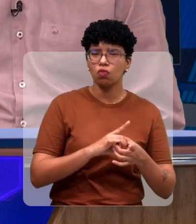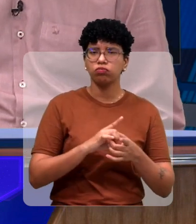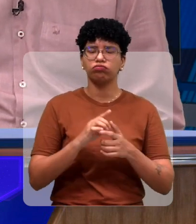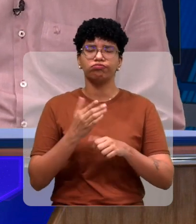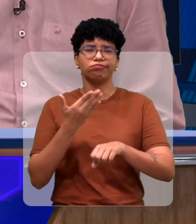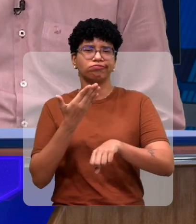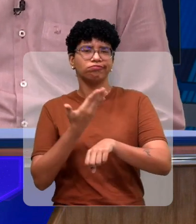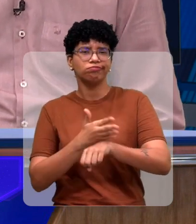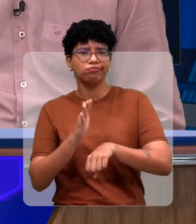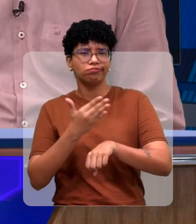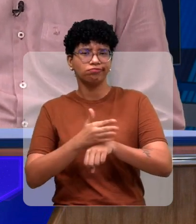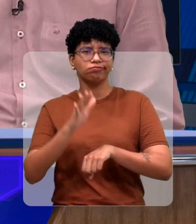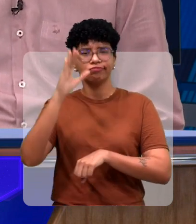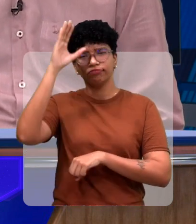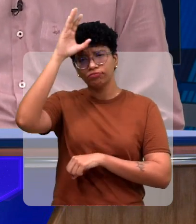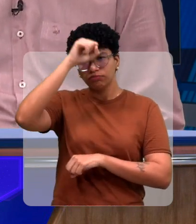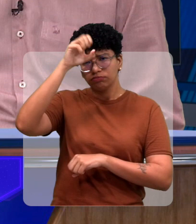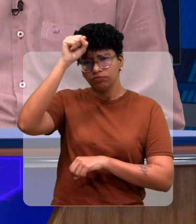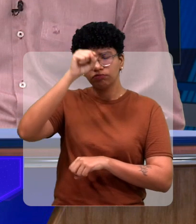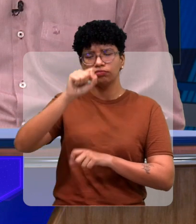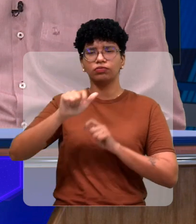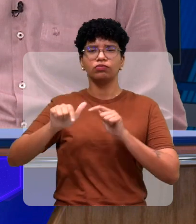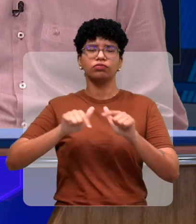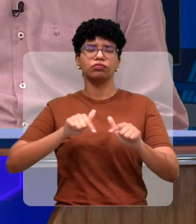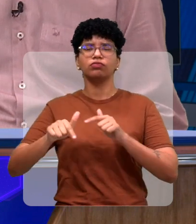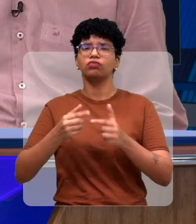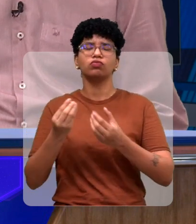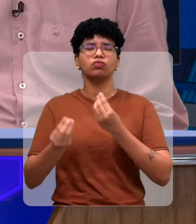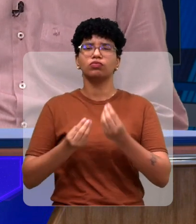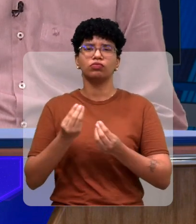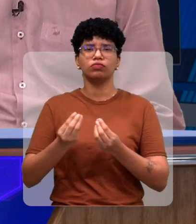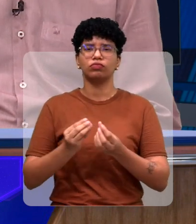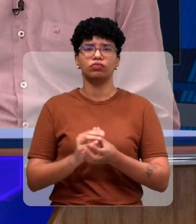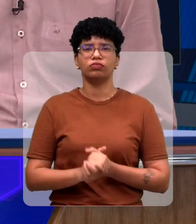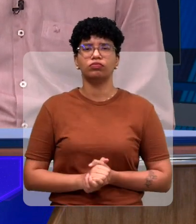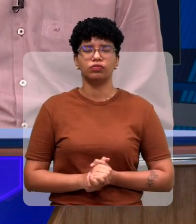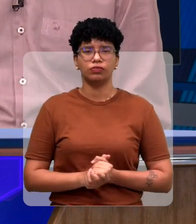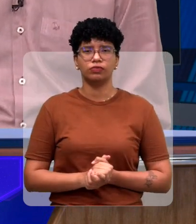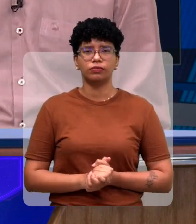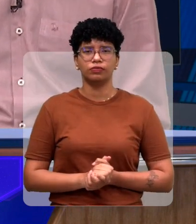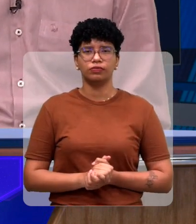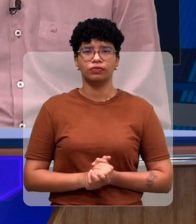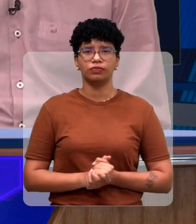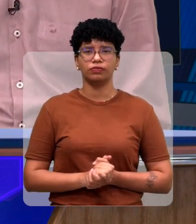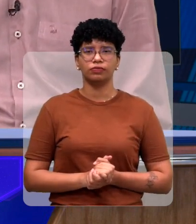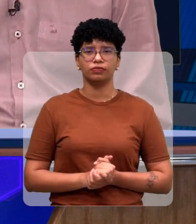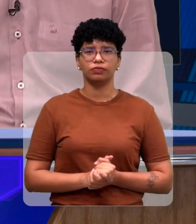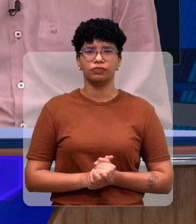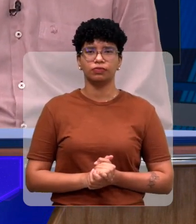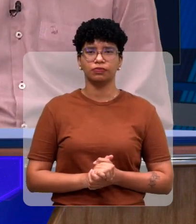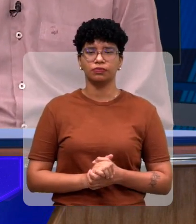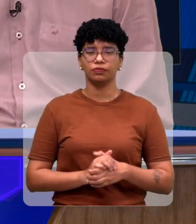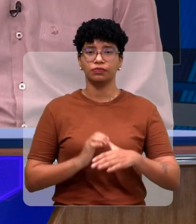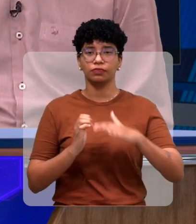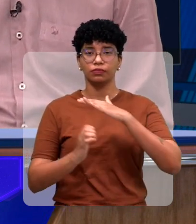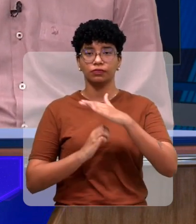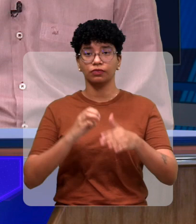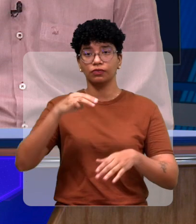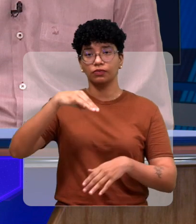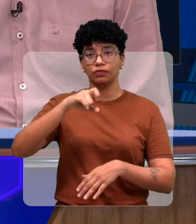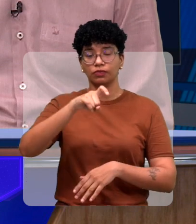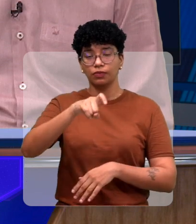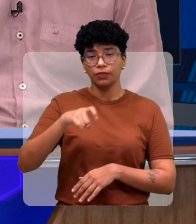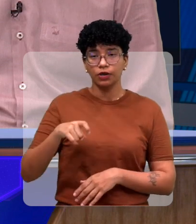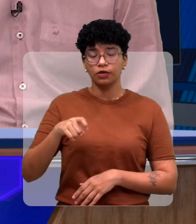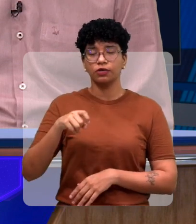convênio para estágio, para empregabilidade? Como é que está essa situação ainda? Eu chego às empresas como o